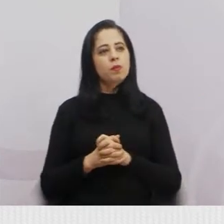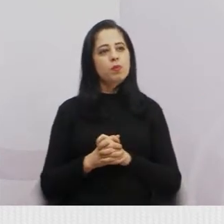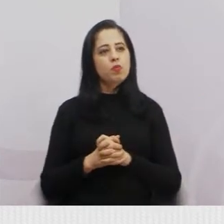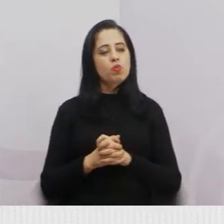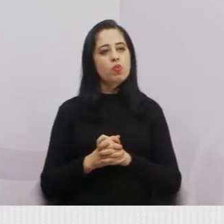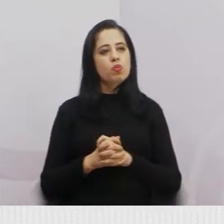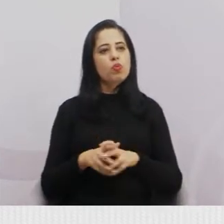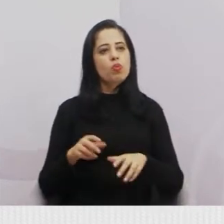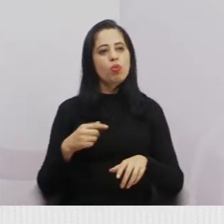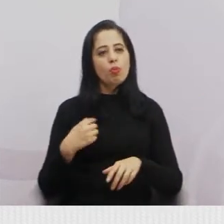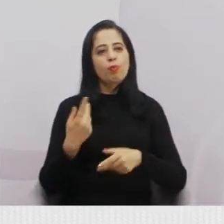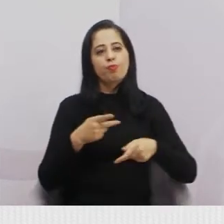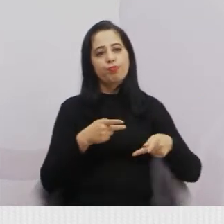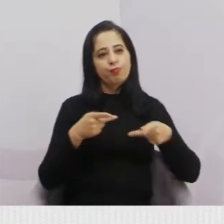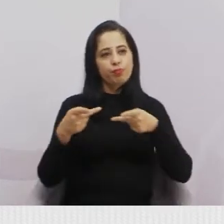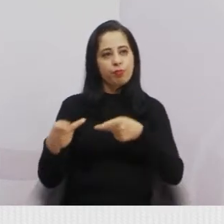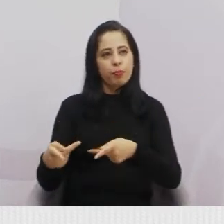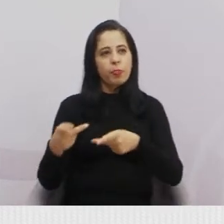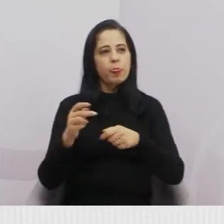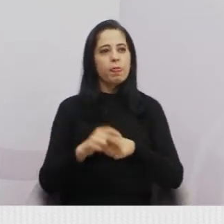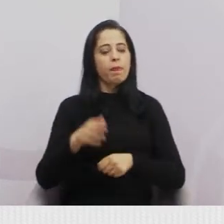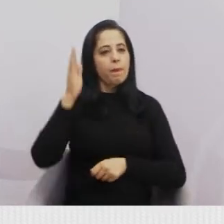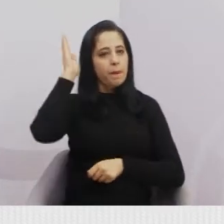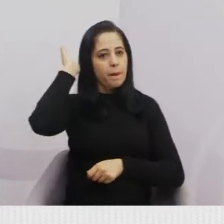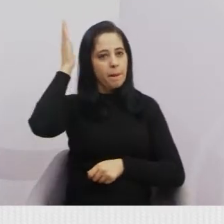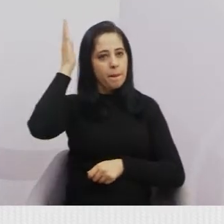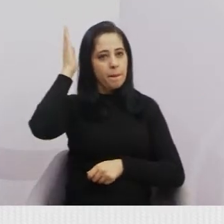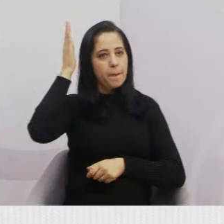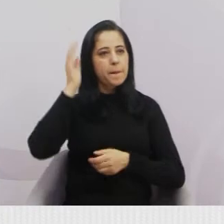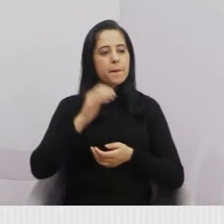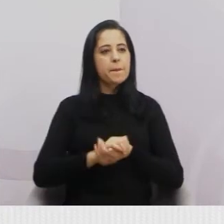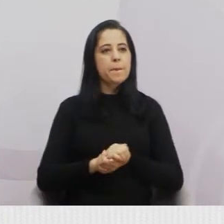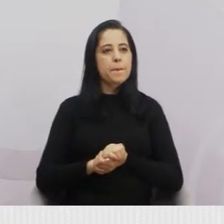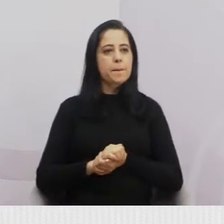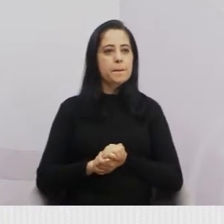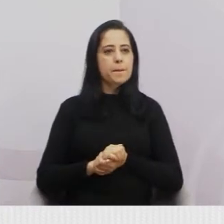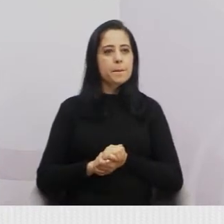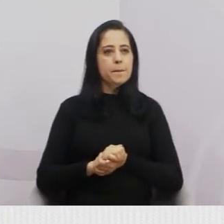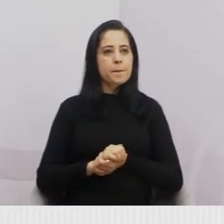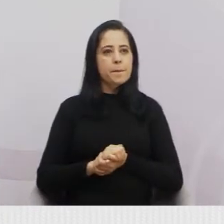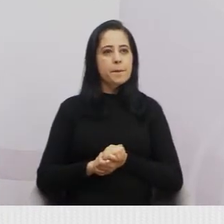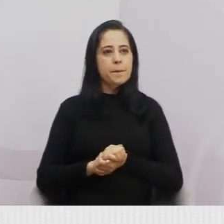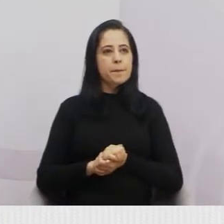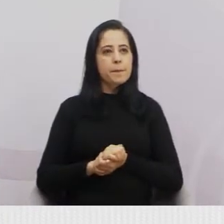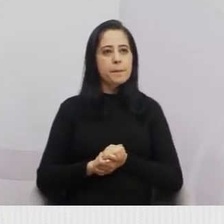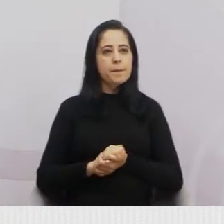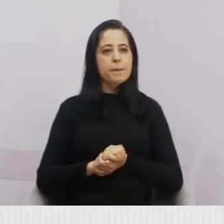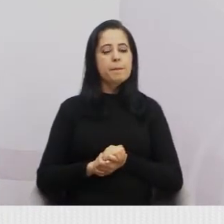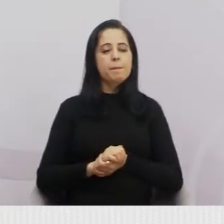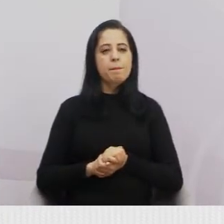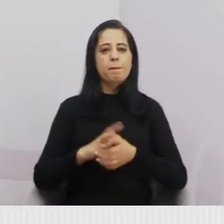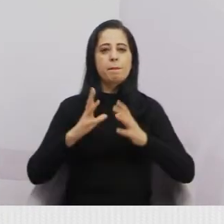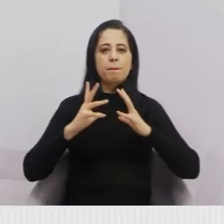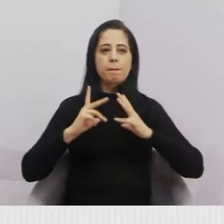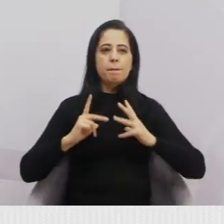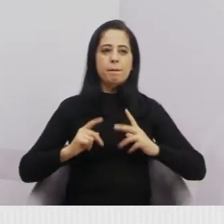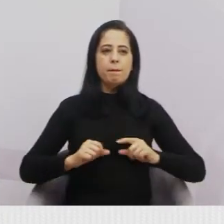Nós tivemos em Taubaté, lá na defesa agropecuária,